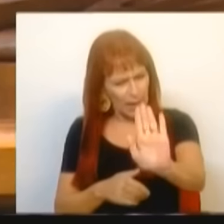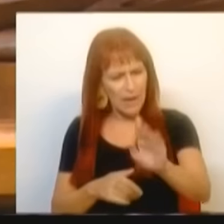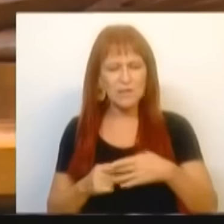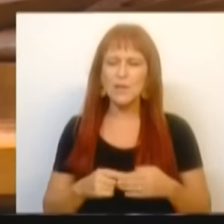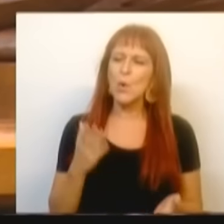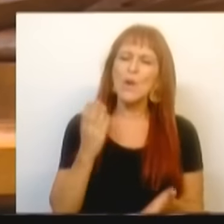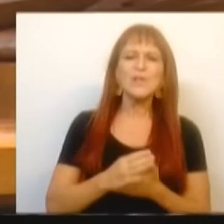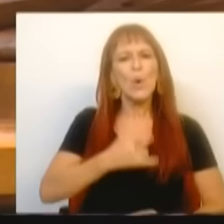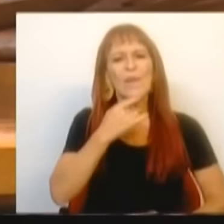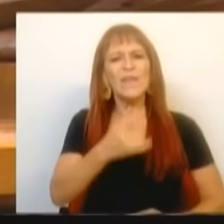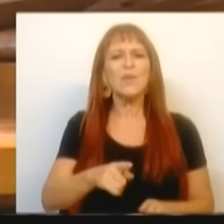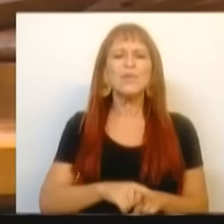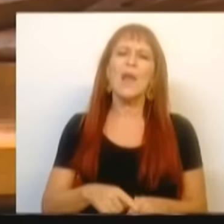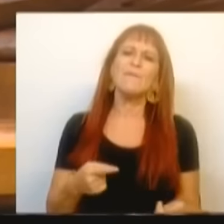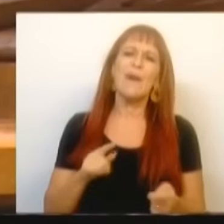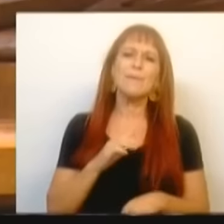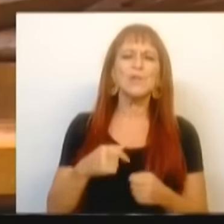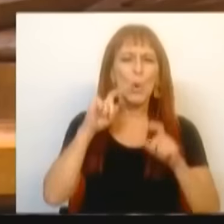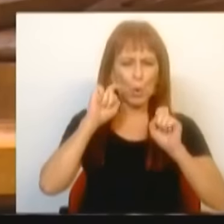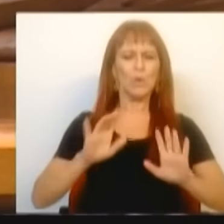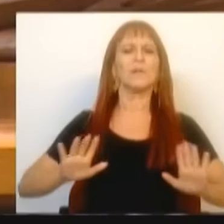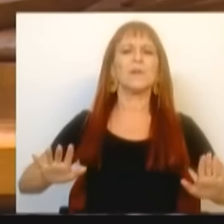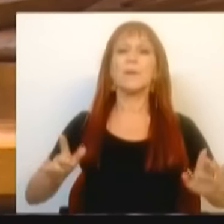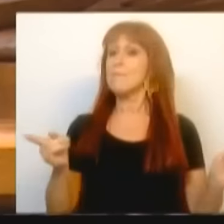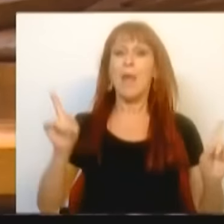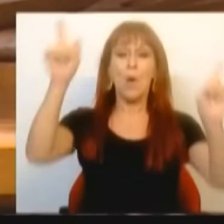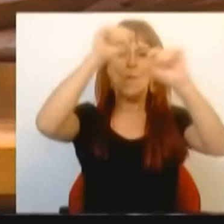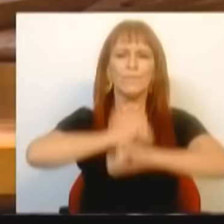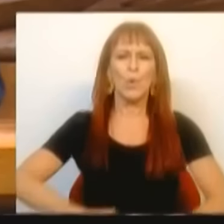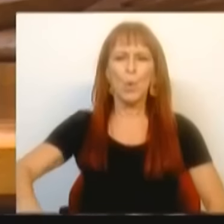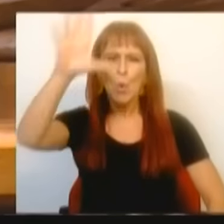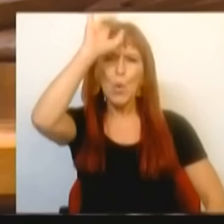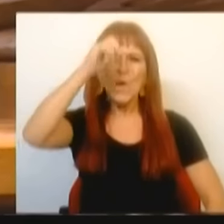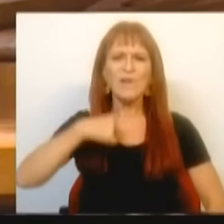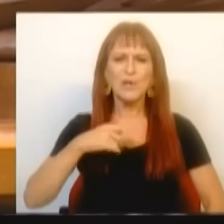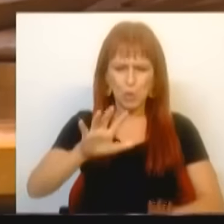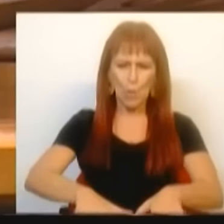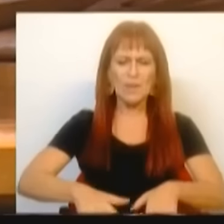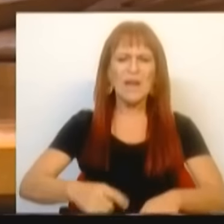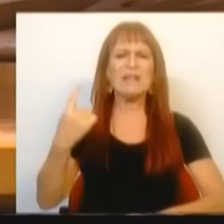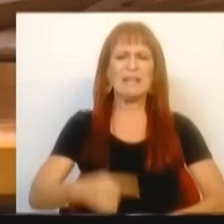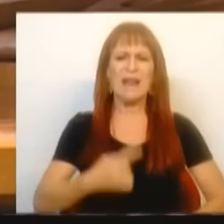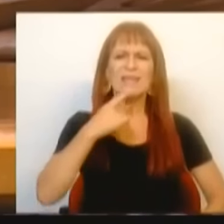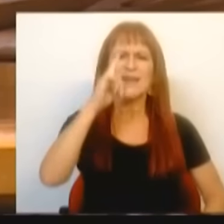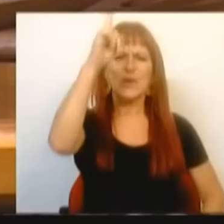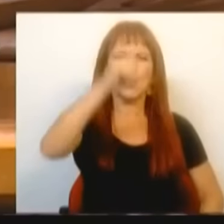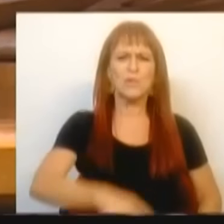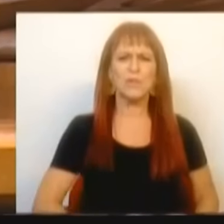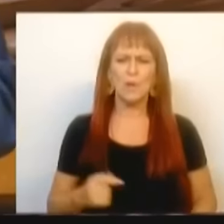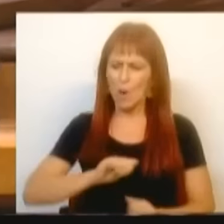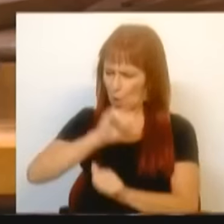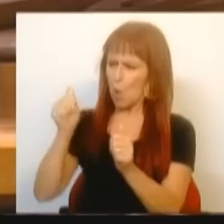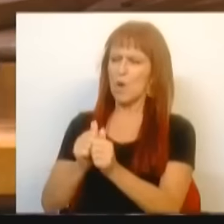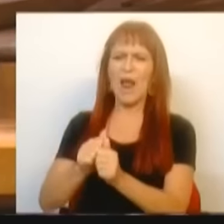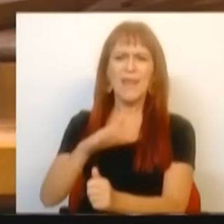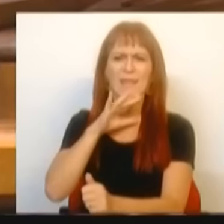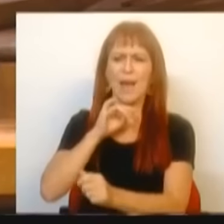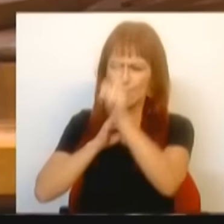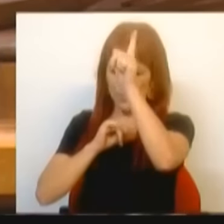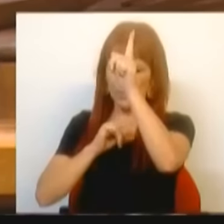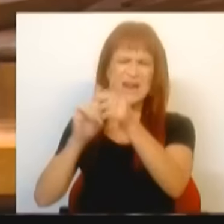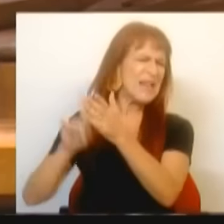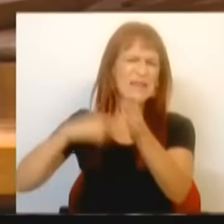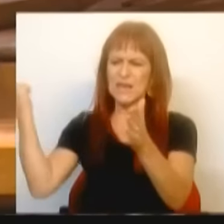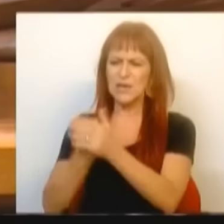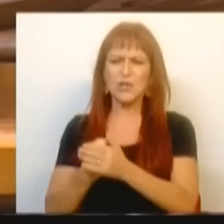basta dizer vamos conter. Não. O Governo e o Parlamento têm que dizer isto. Ao lado da polícia, sempre.